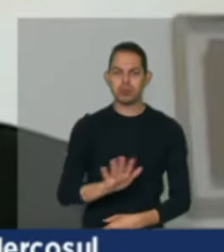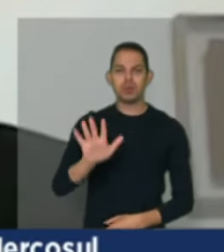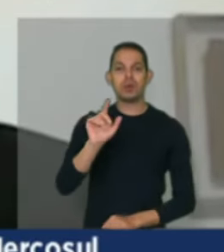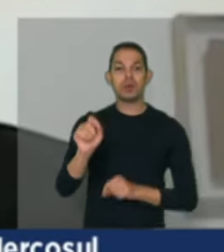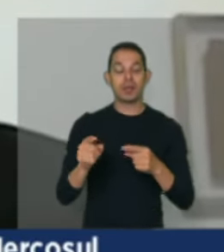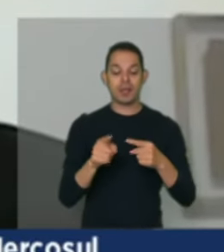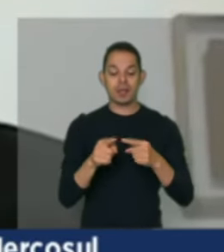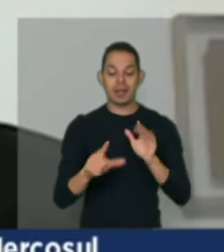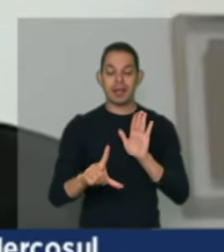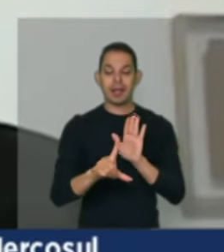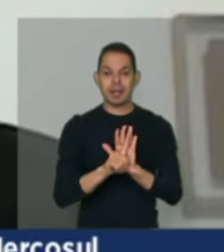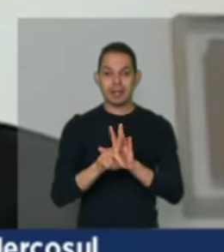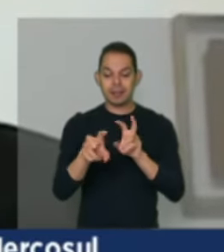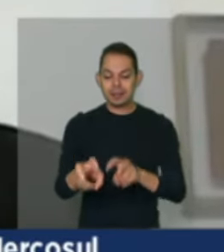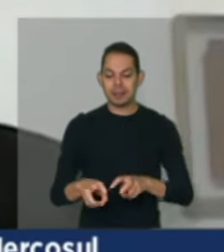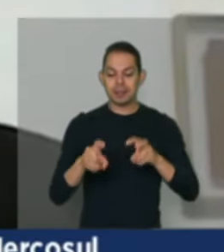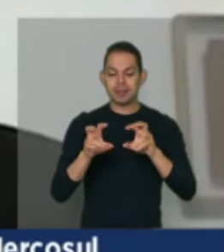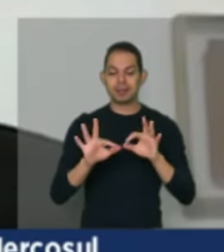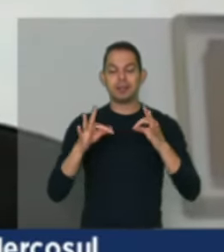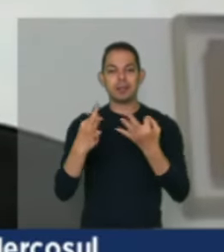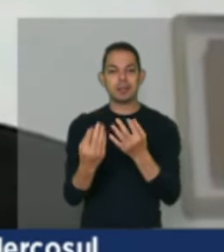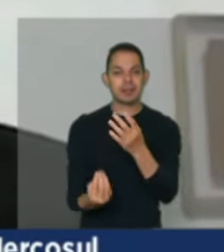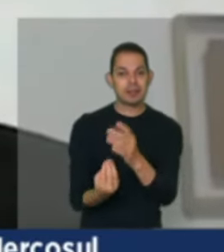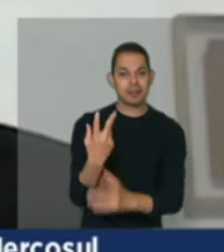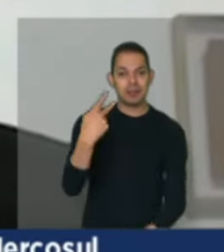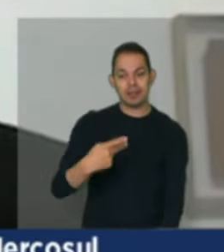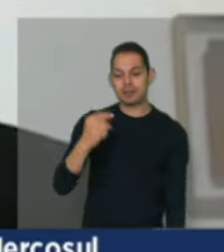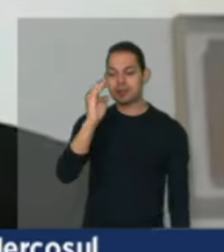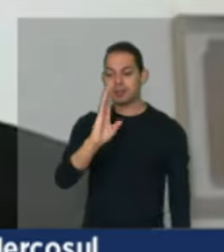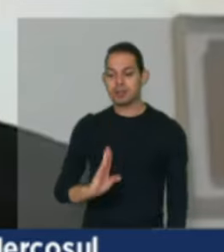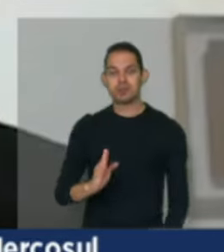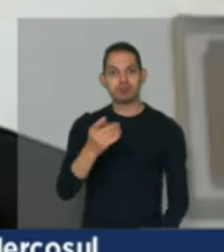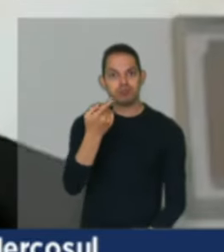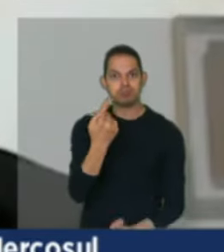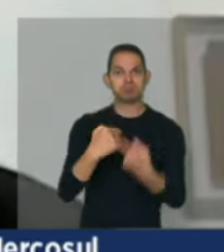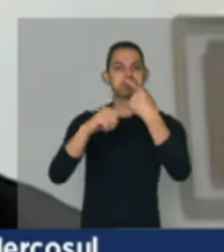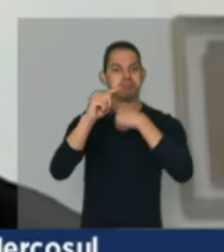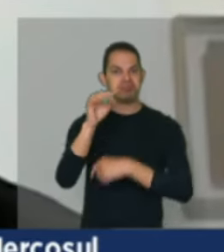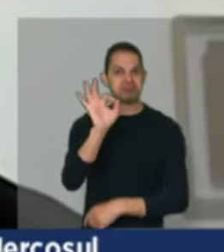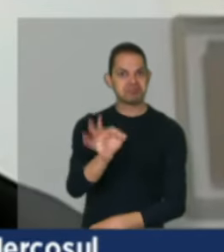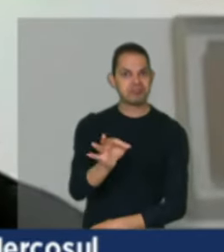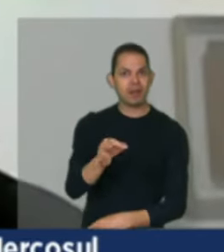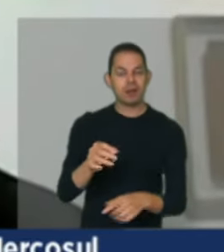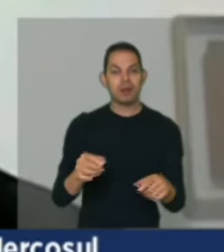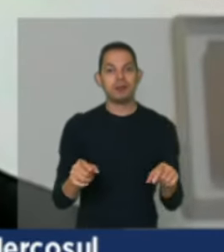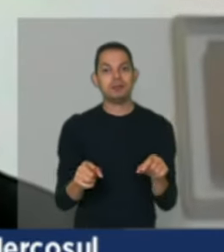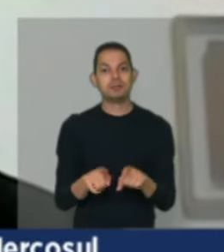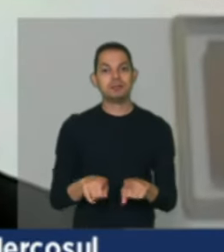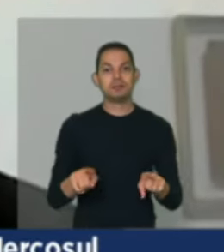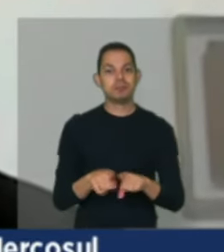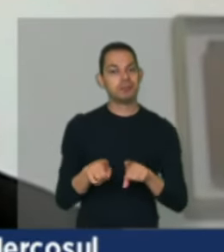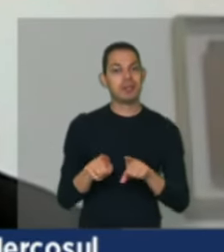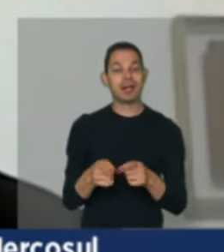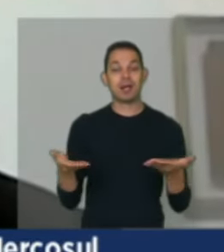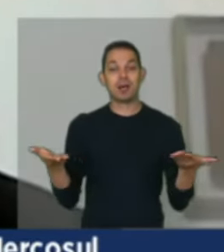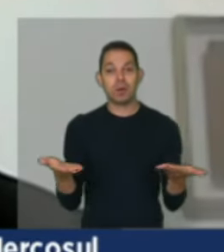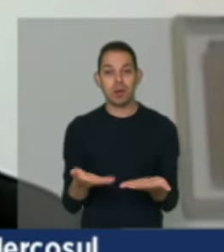agricultura familiar criada no Brasil, um grande avanço, e também agora,